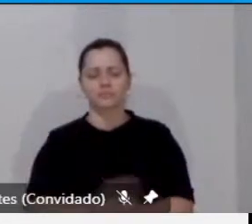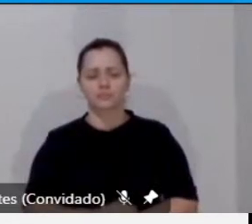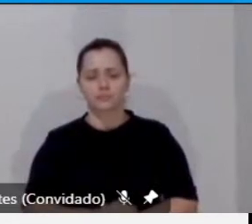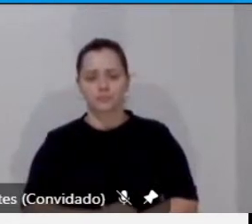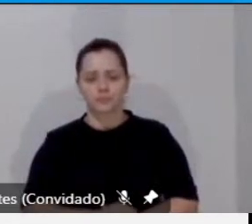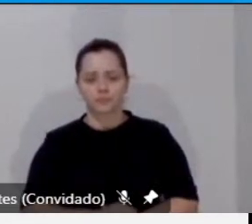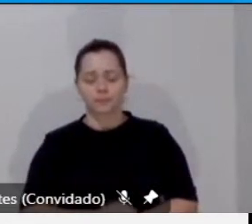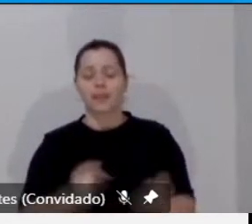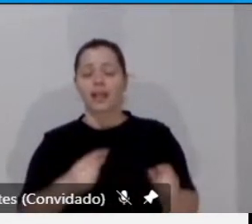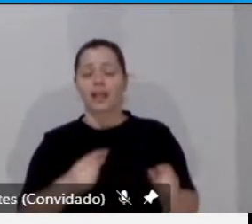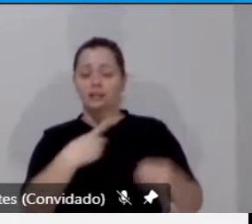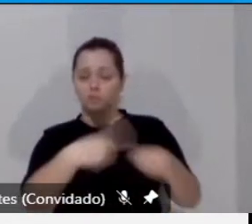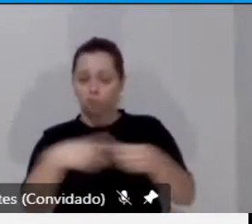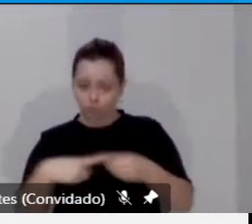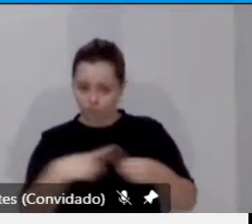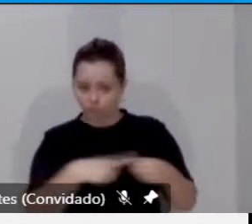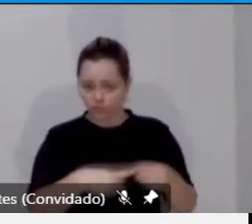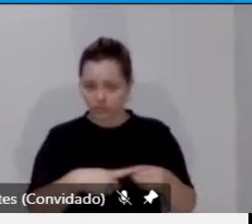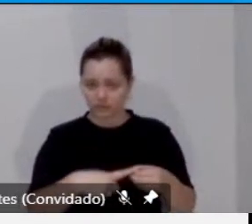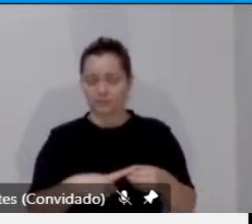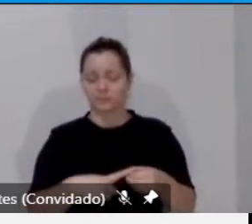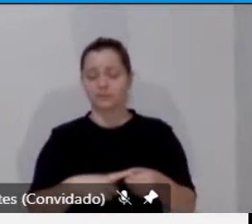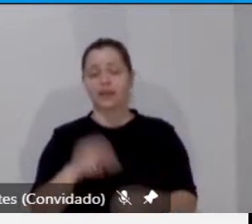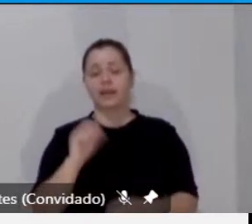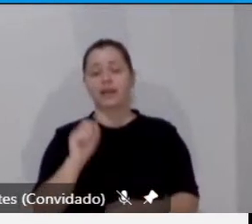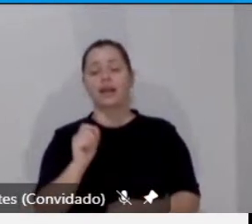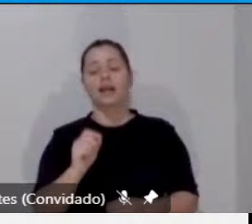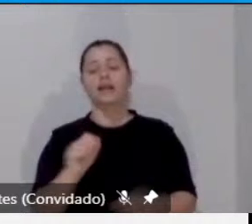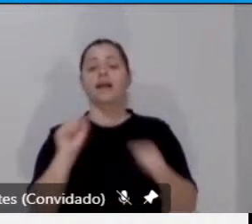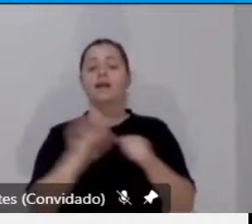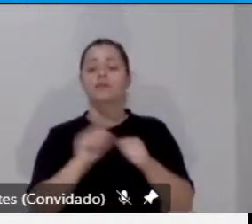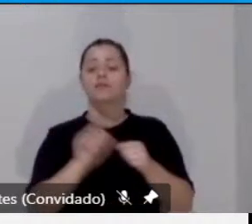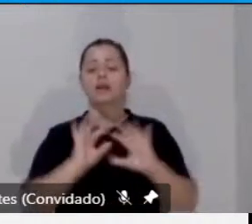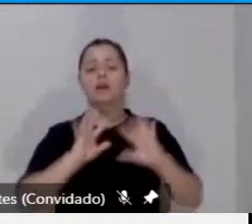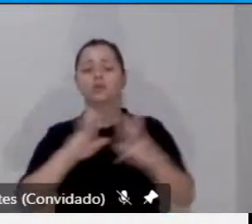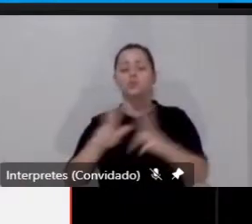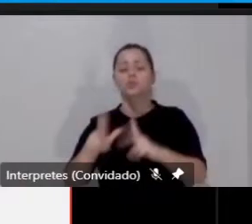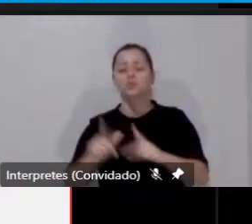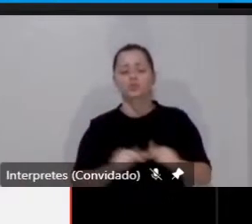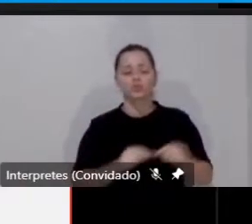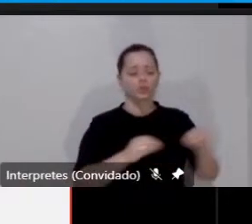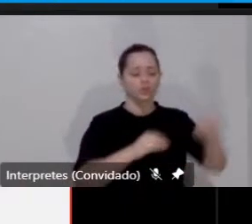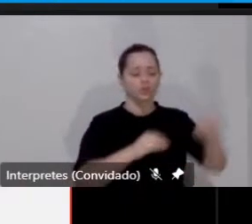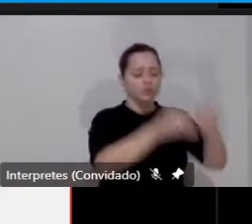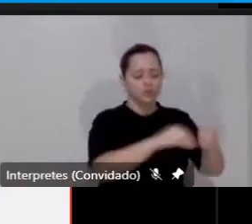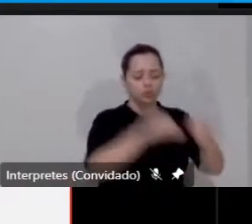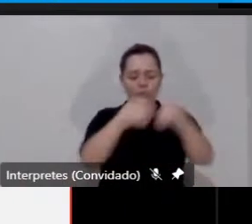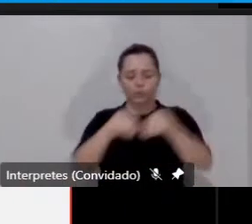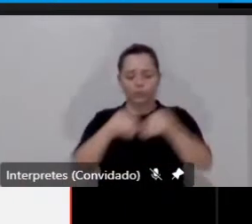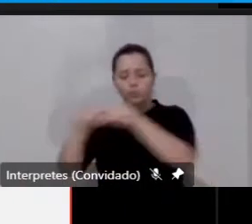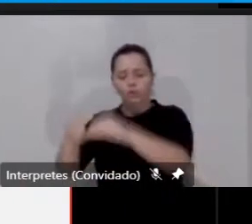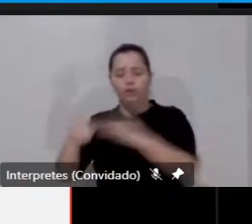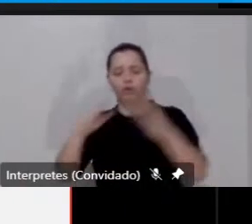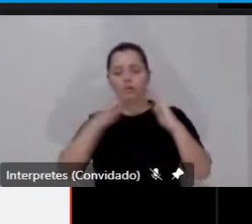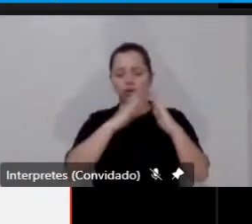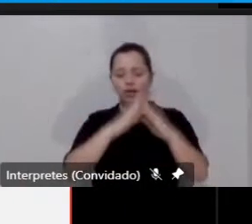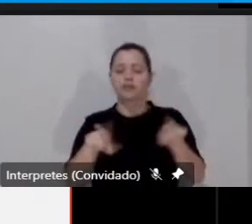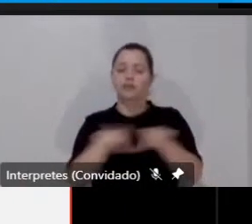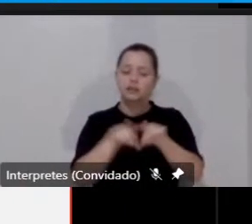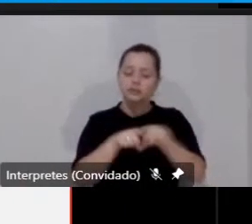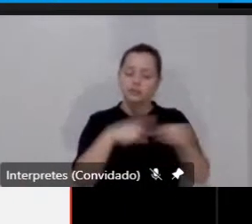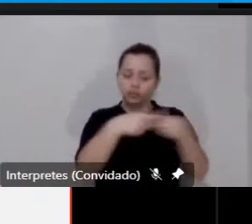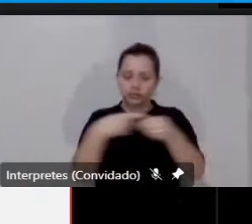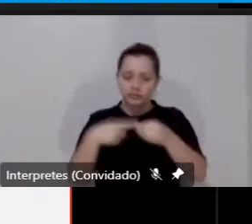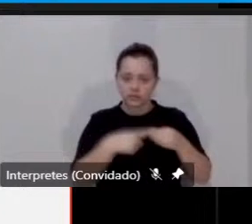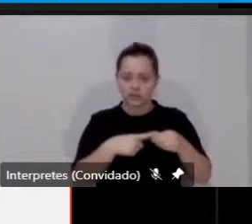urbana é uma condição em que se realizam os deslocamentos das pessoas e cargas no espaço urbano. E a